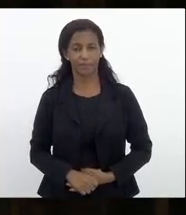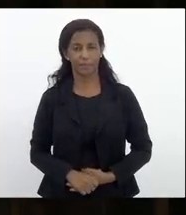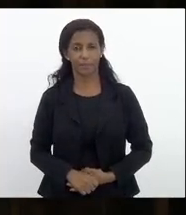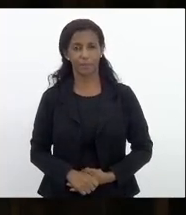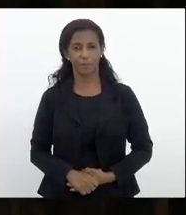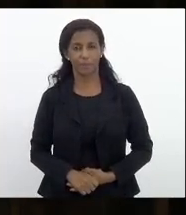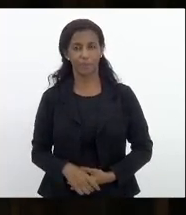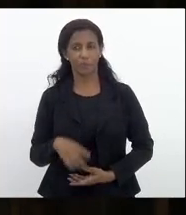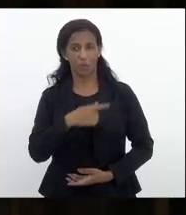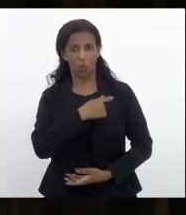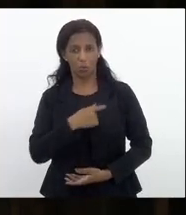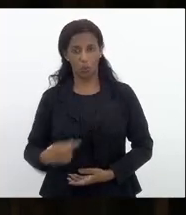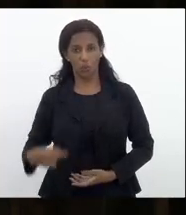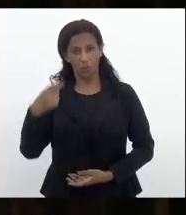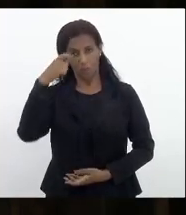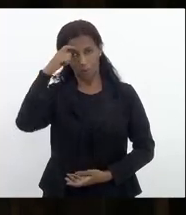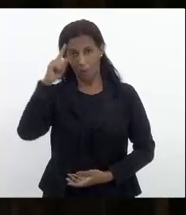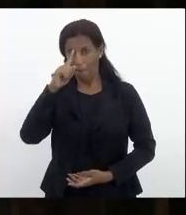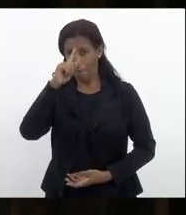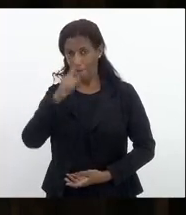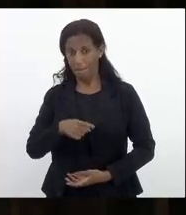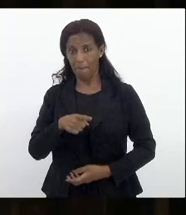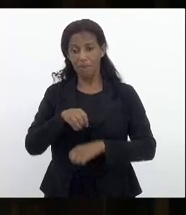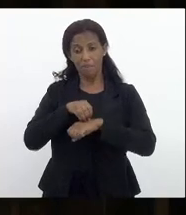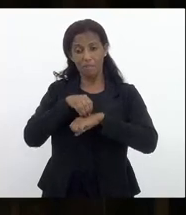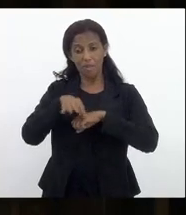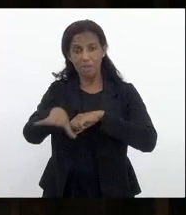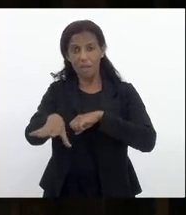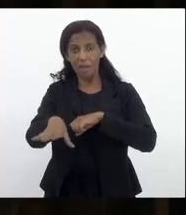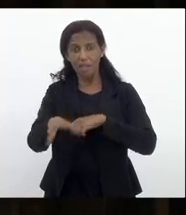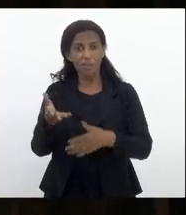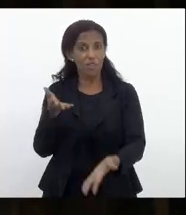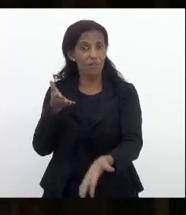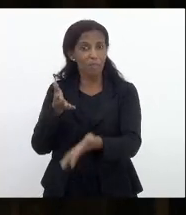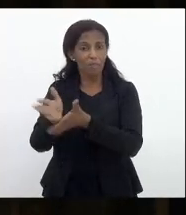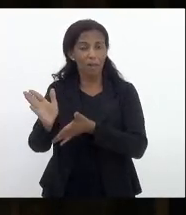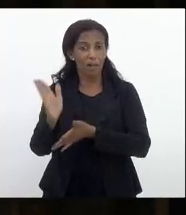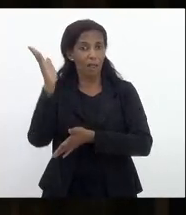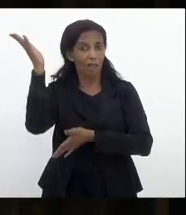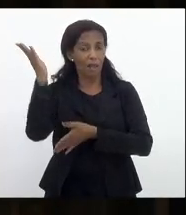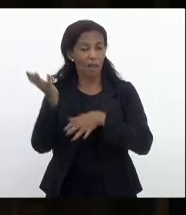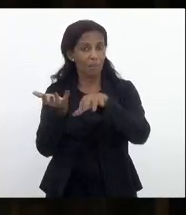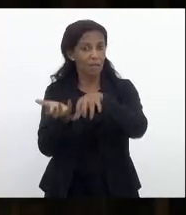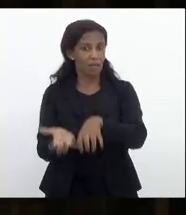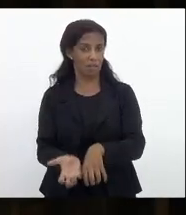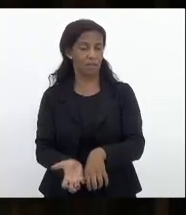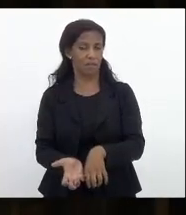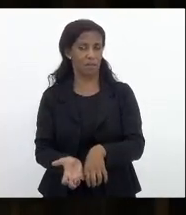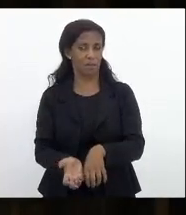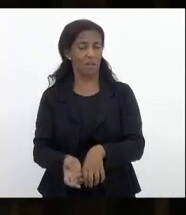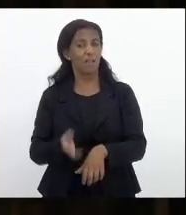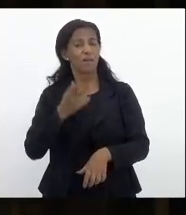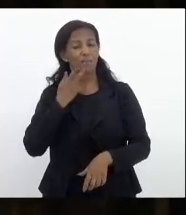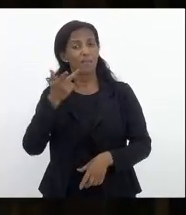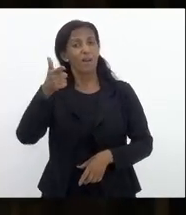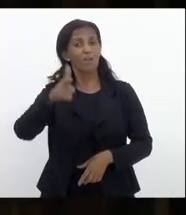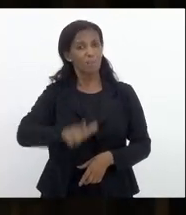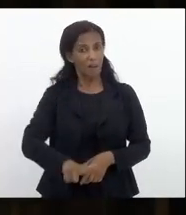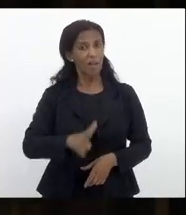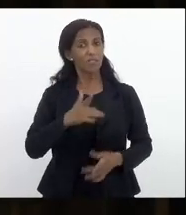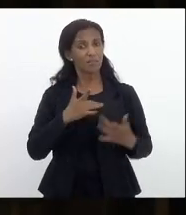o governador Cláudio Castro manda mensagem para cá uma mensagem que foi aprovada lá e aí digo até mais teve a